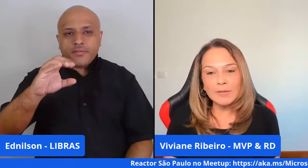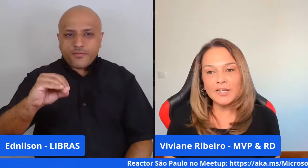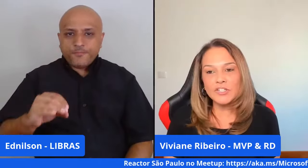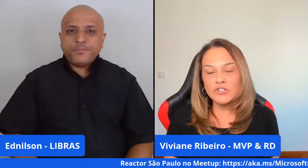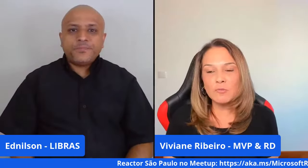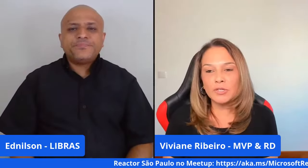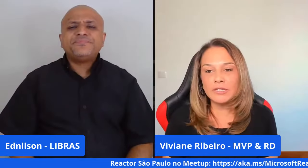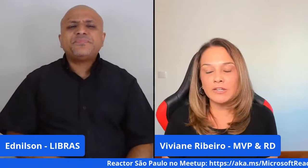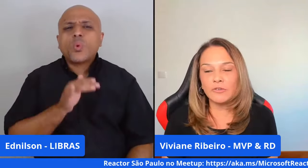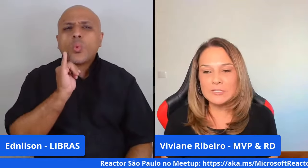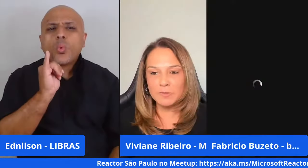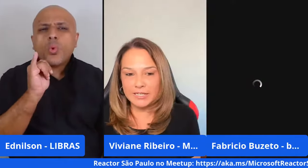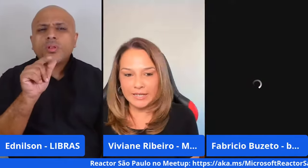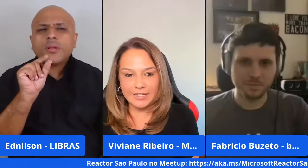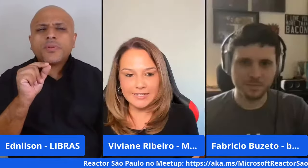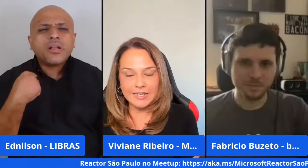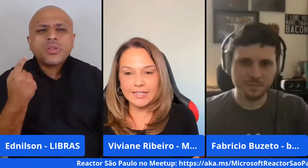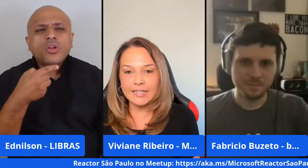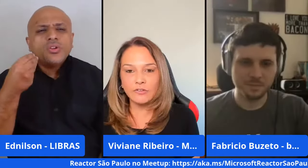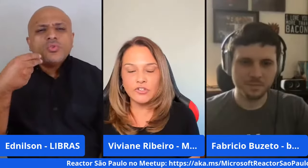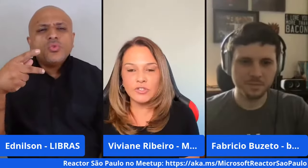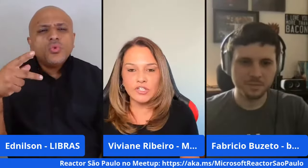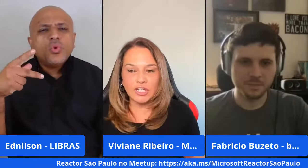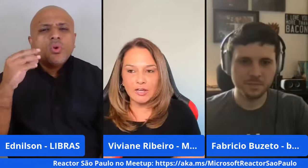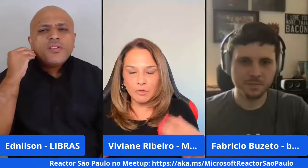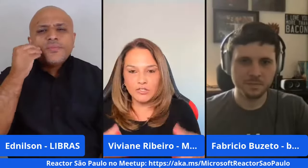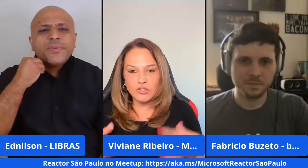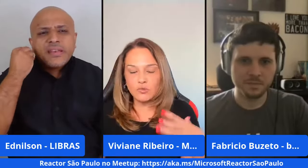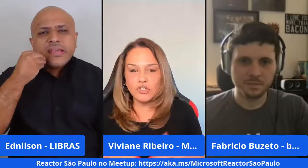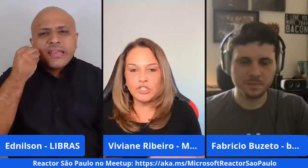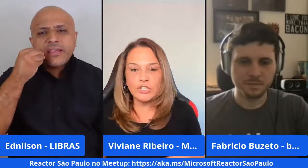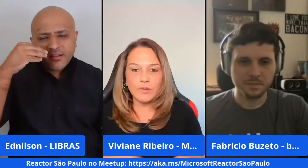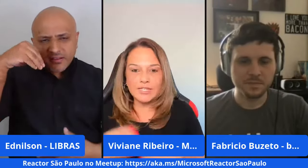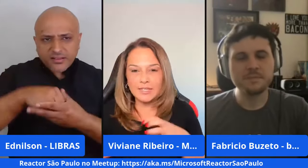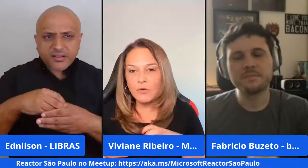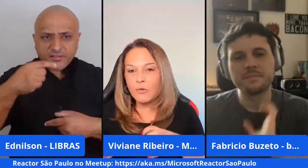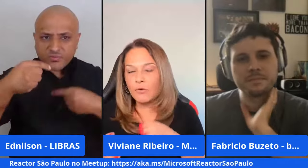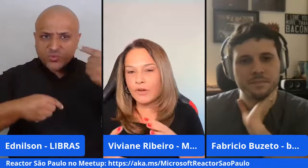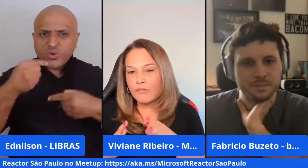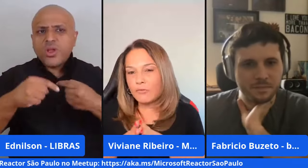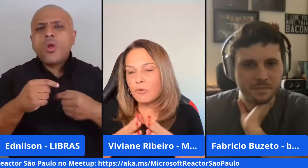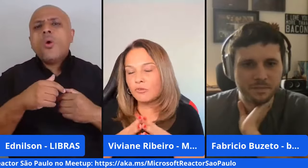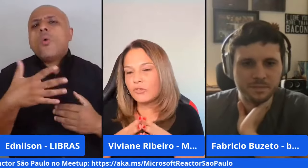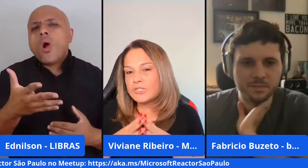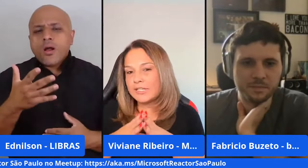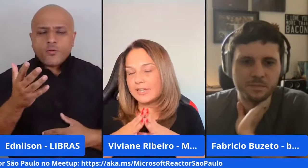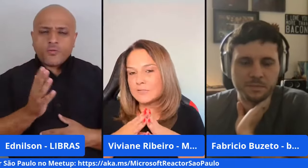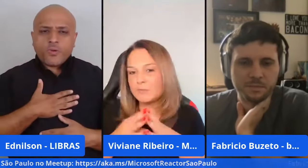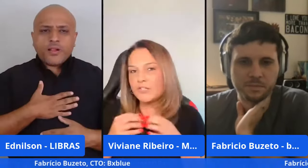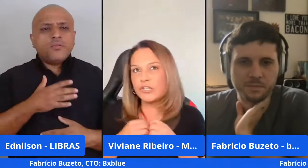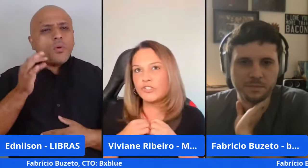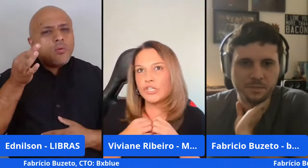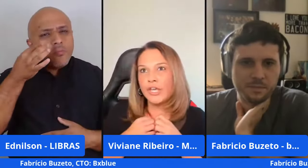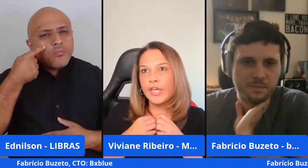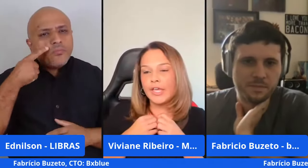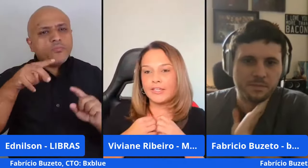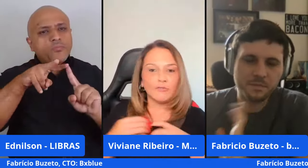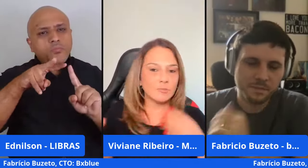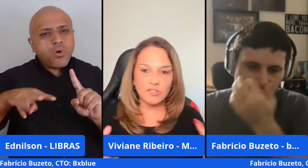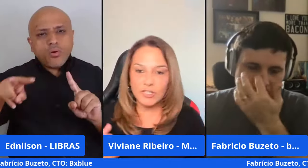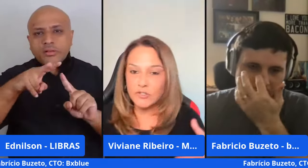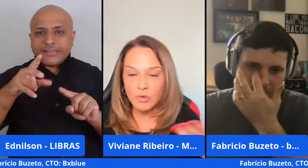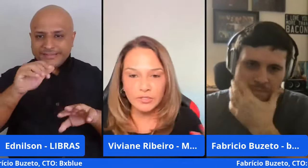Fabrício, conta para a gente um pouquinho da tua experiência e dentro disso que a gente acabou de discutir, qual seria o ponto que você traz para a gente